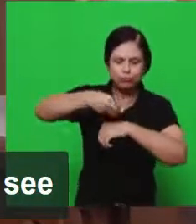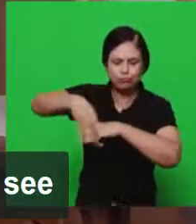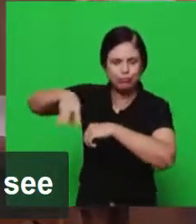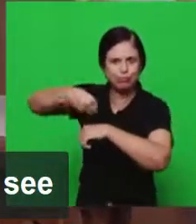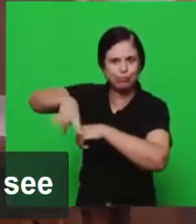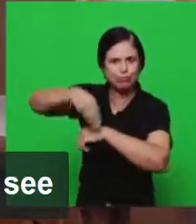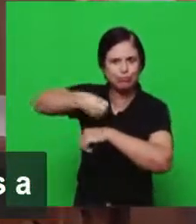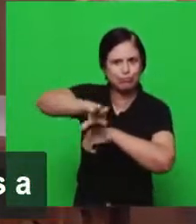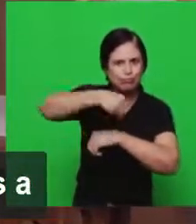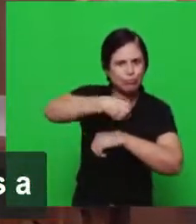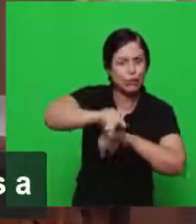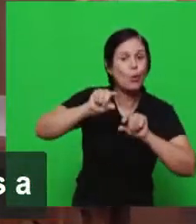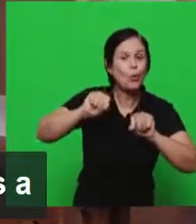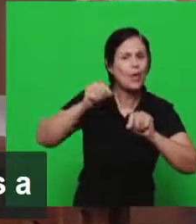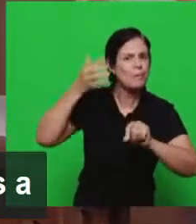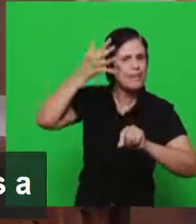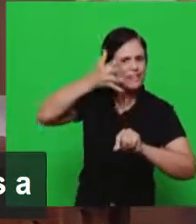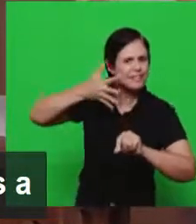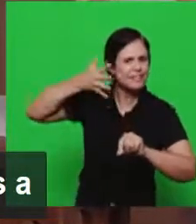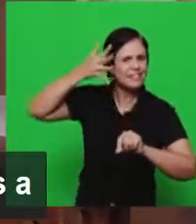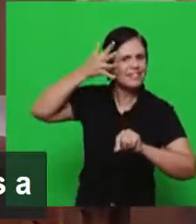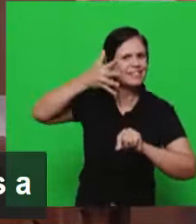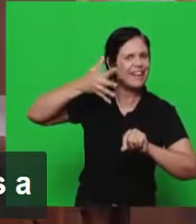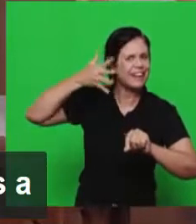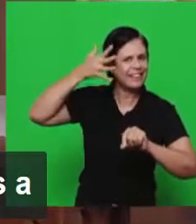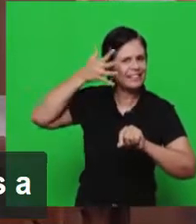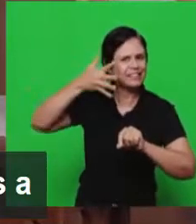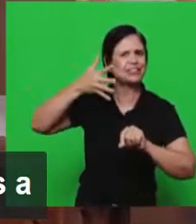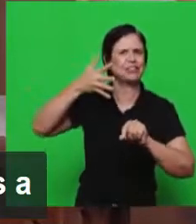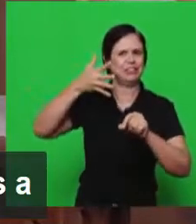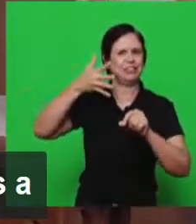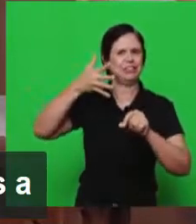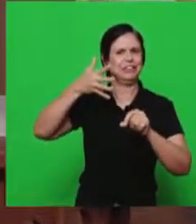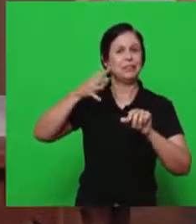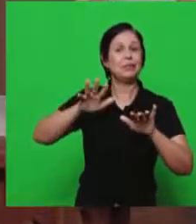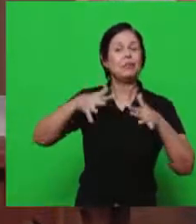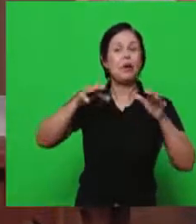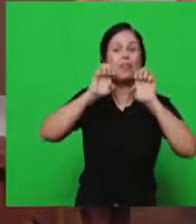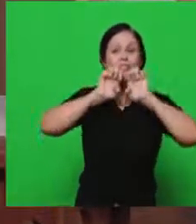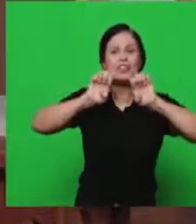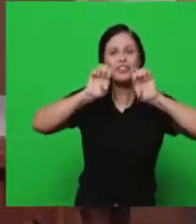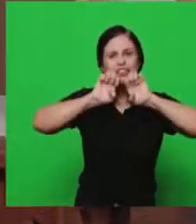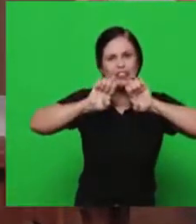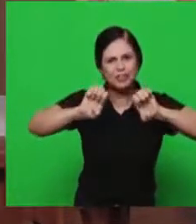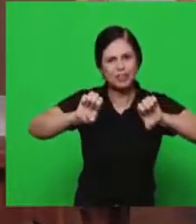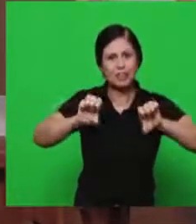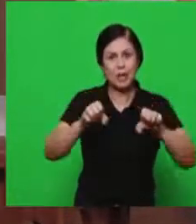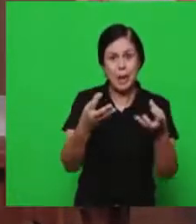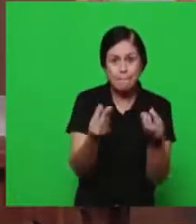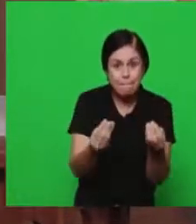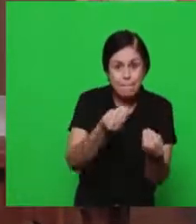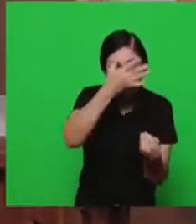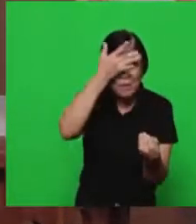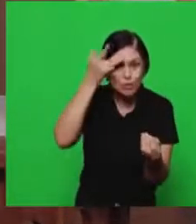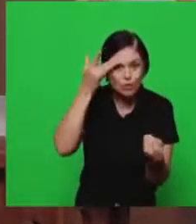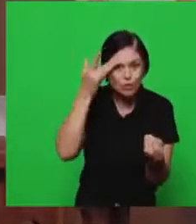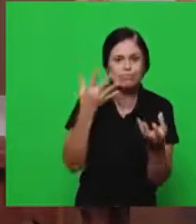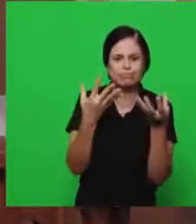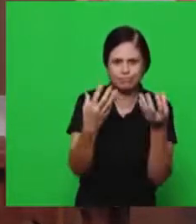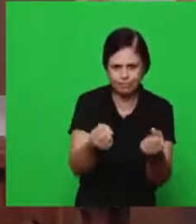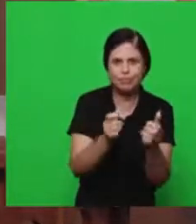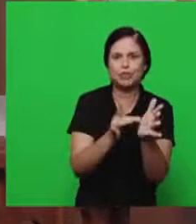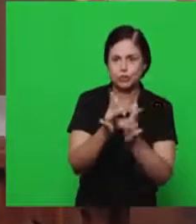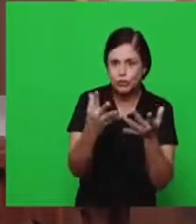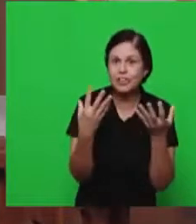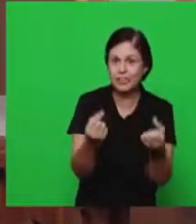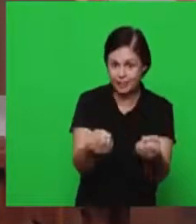além de ver os frutos, outros virão. Mas houve um impacto muito grande, ao meu ver, ao